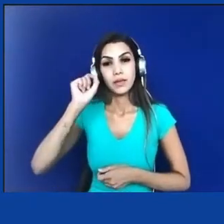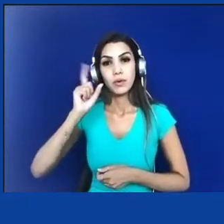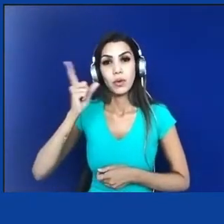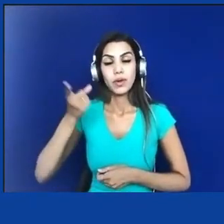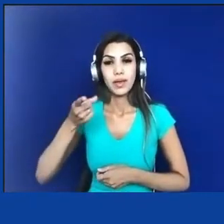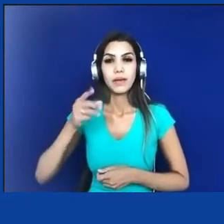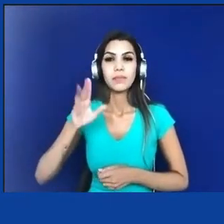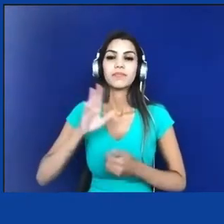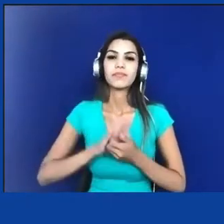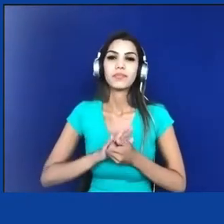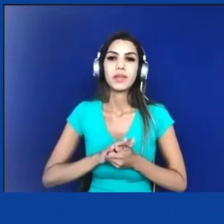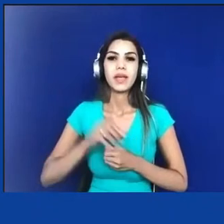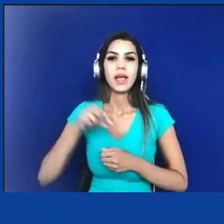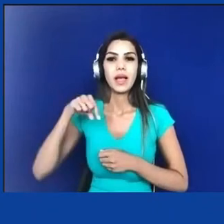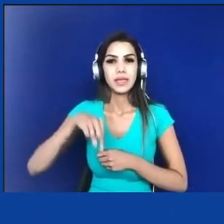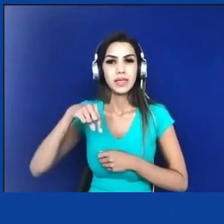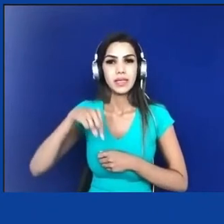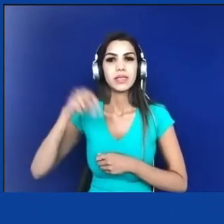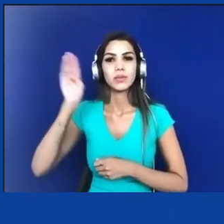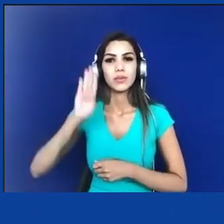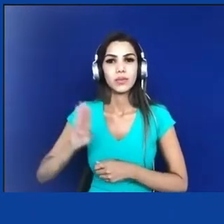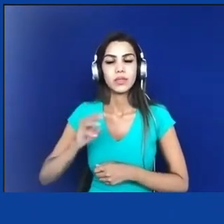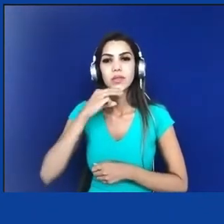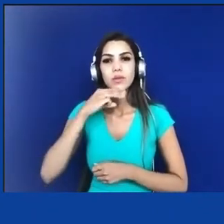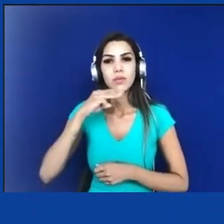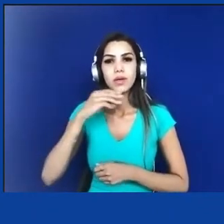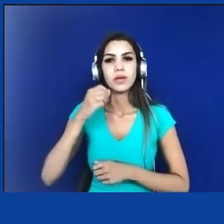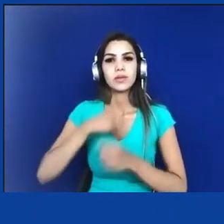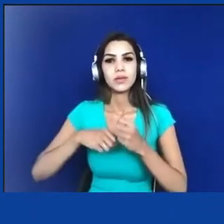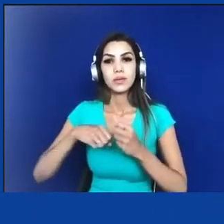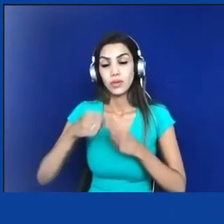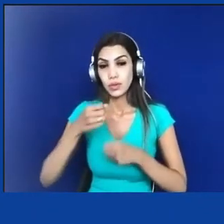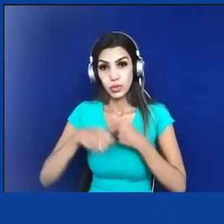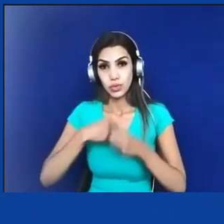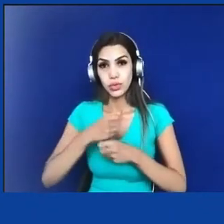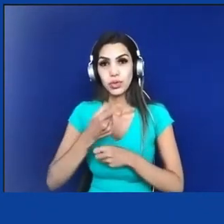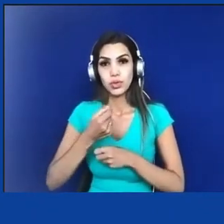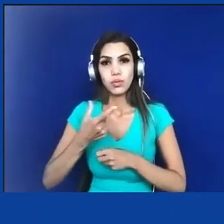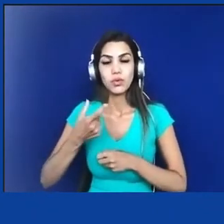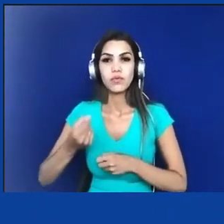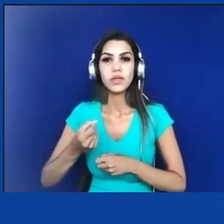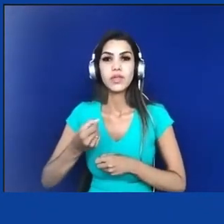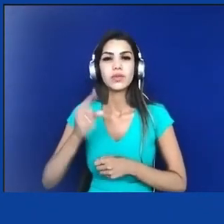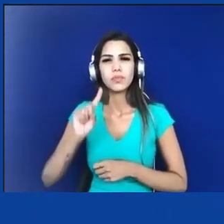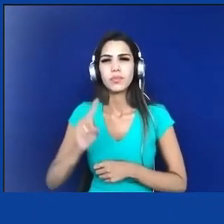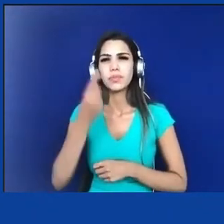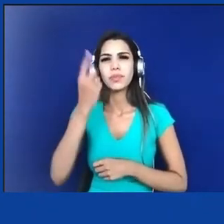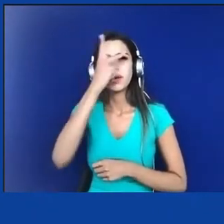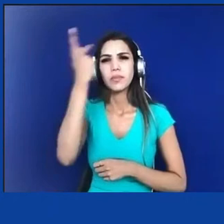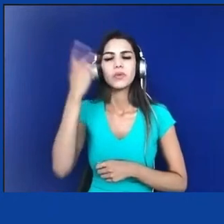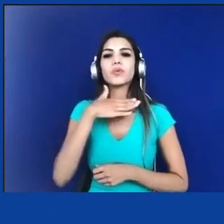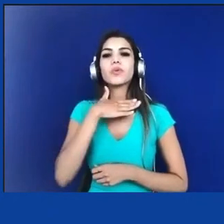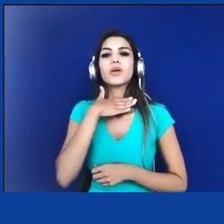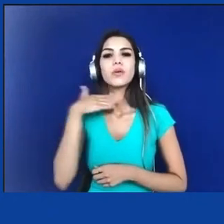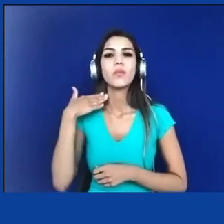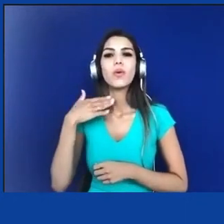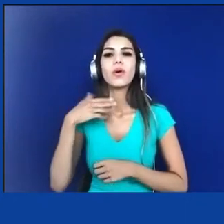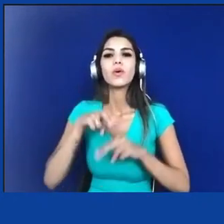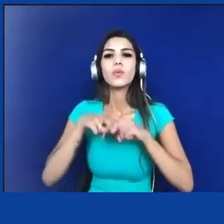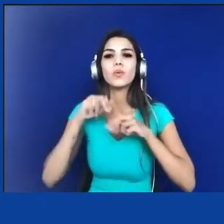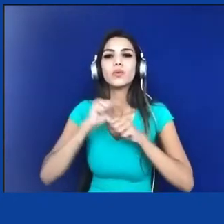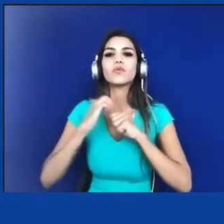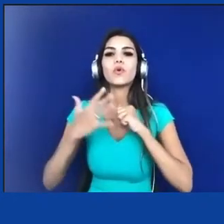2020. De lá para cá os dados só se confirmaram a doença causada pelo